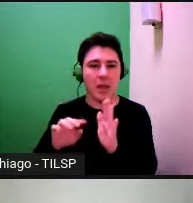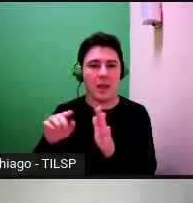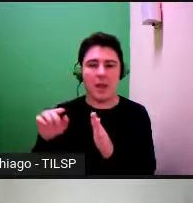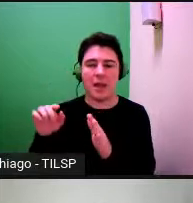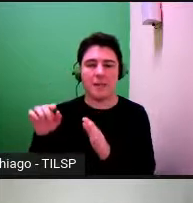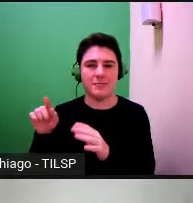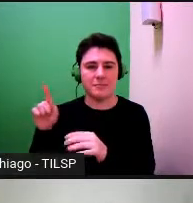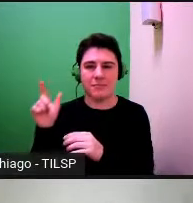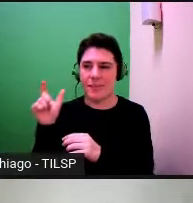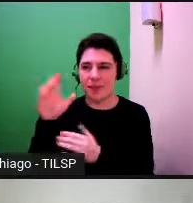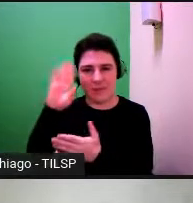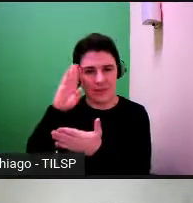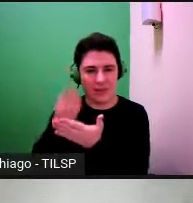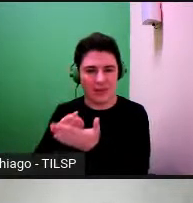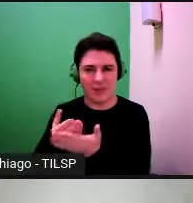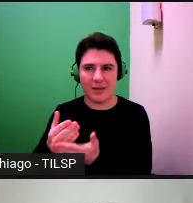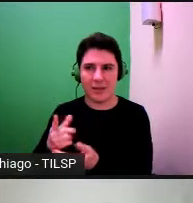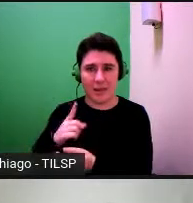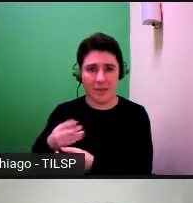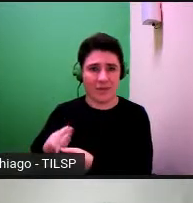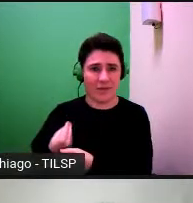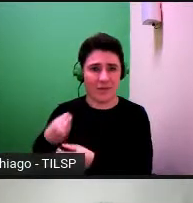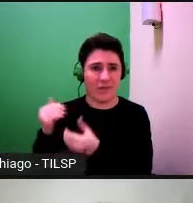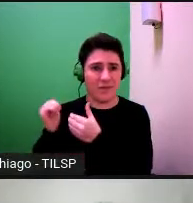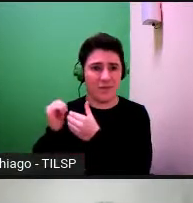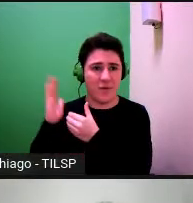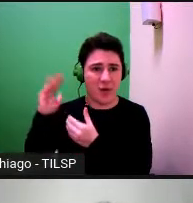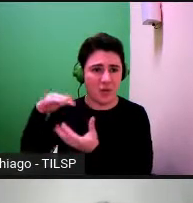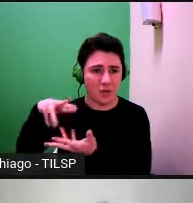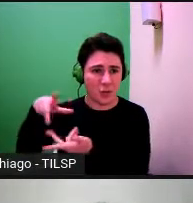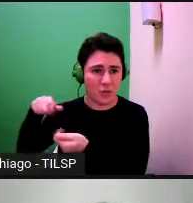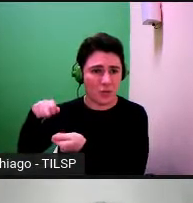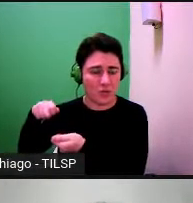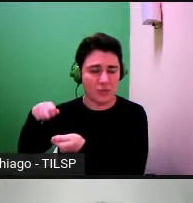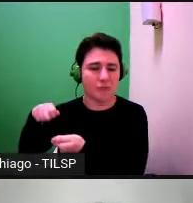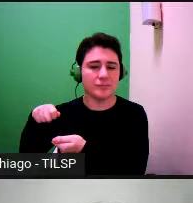a vida extraterrestre o que